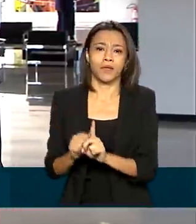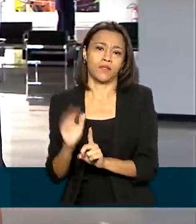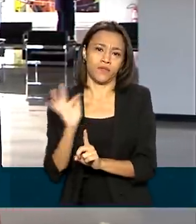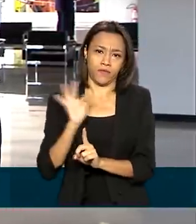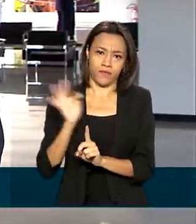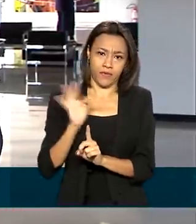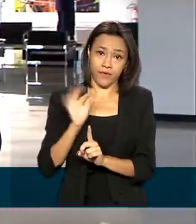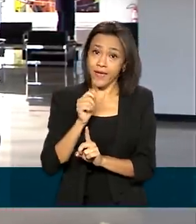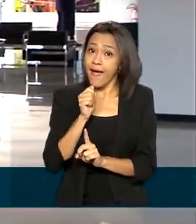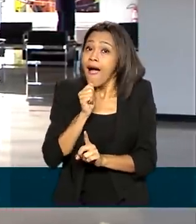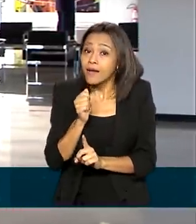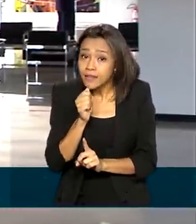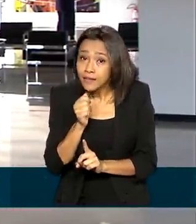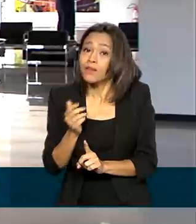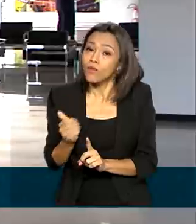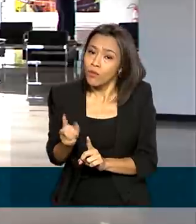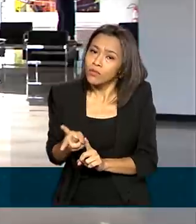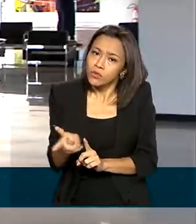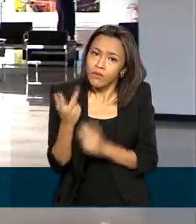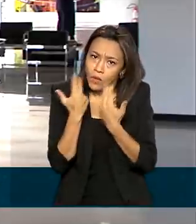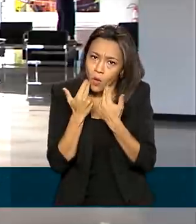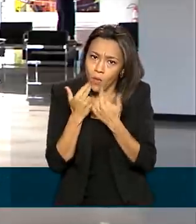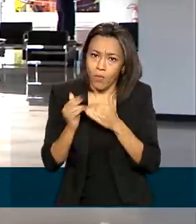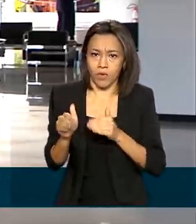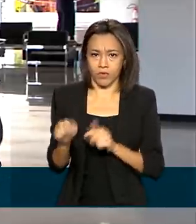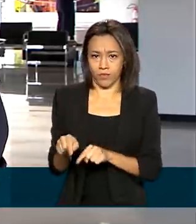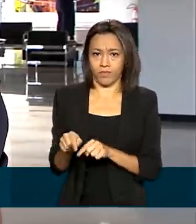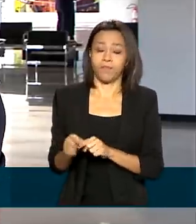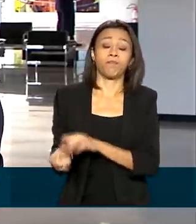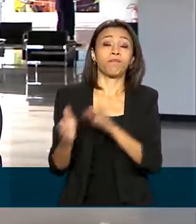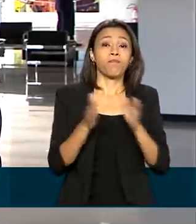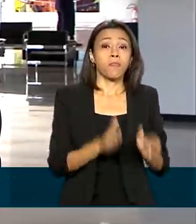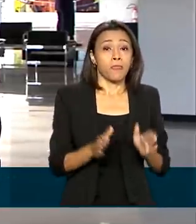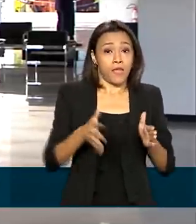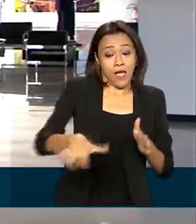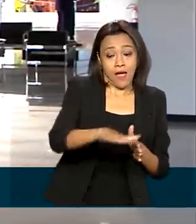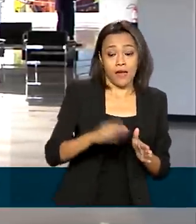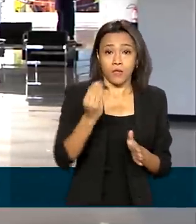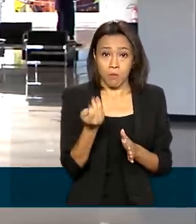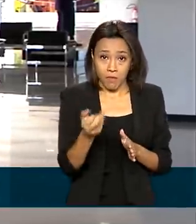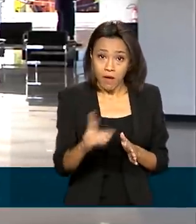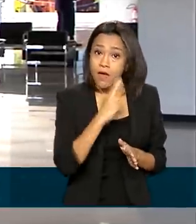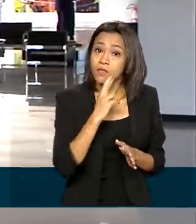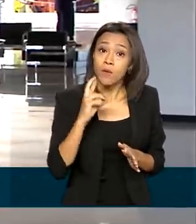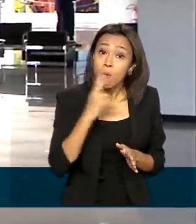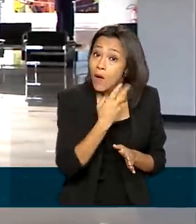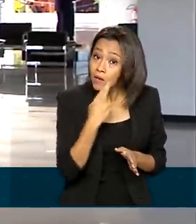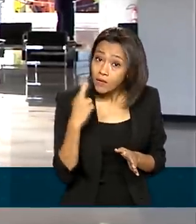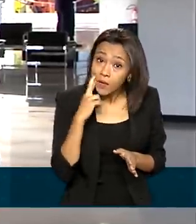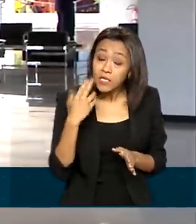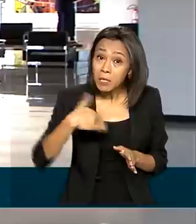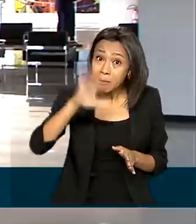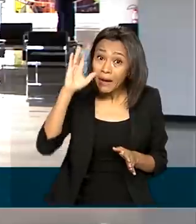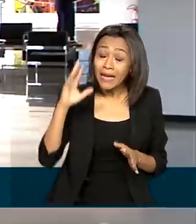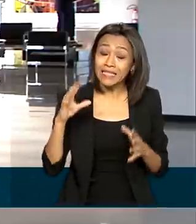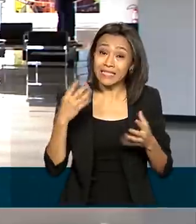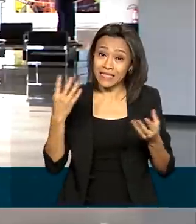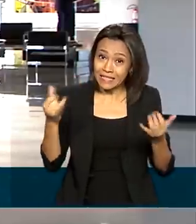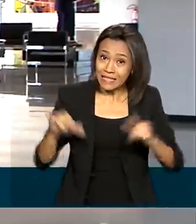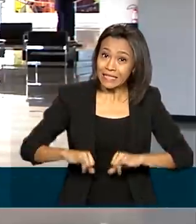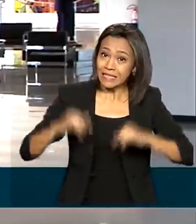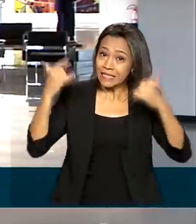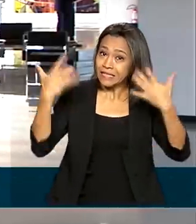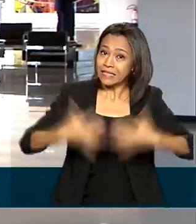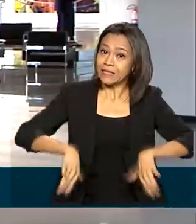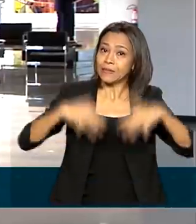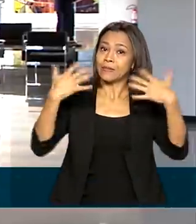atividades ainda estavam funcionando normalmente. Os restaurantes são o segmento que mais impactou nesse índice. Durante a pandemia,